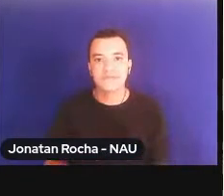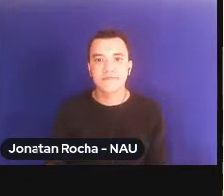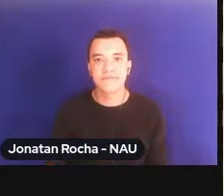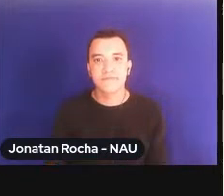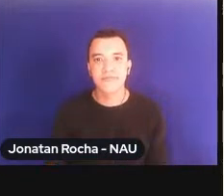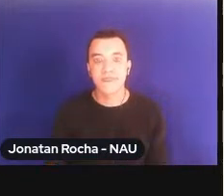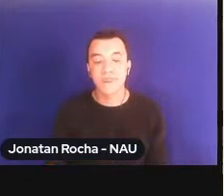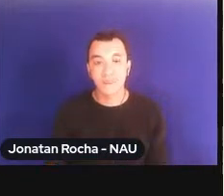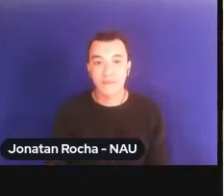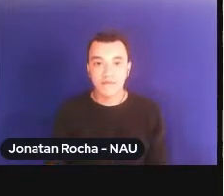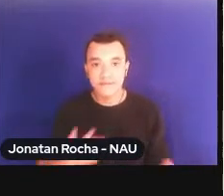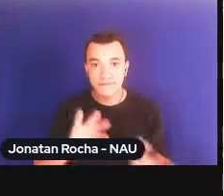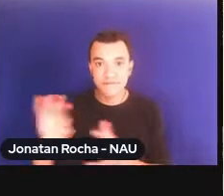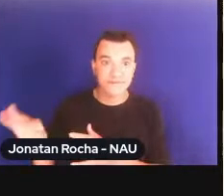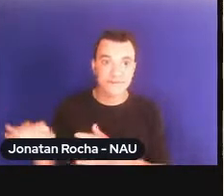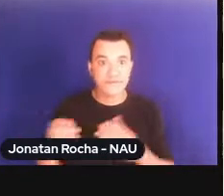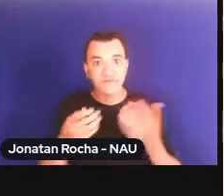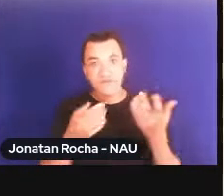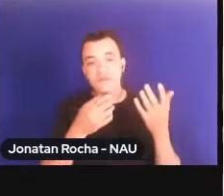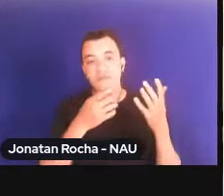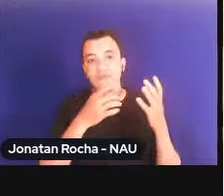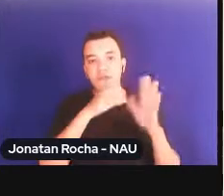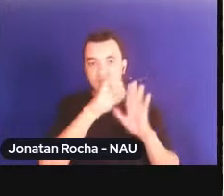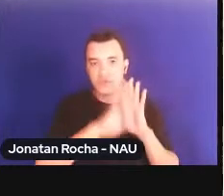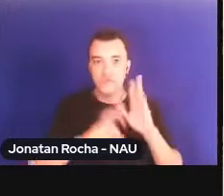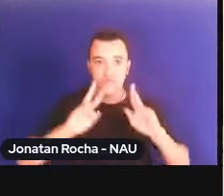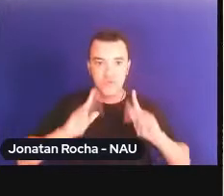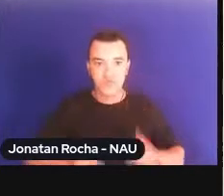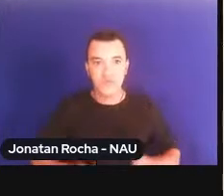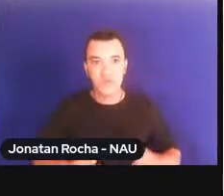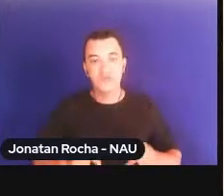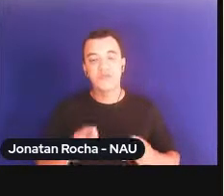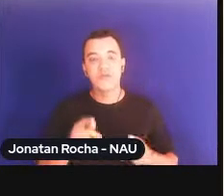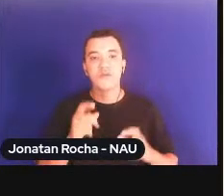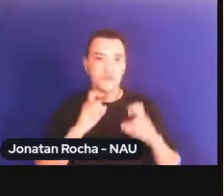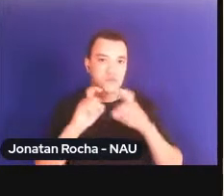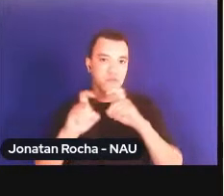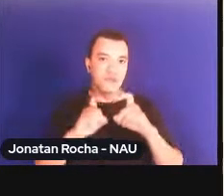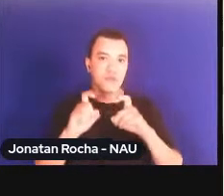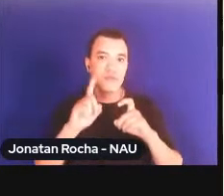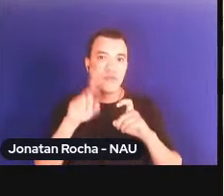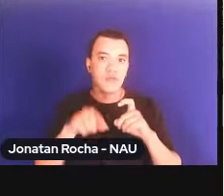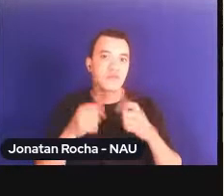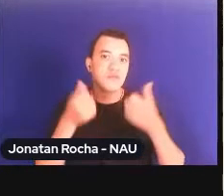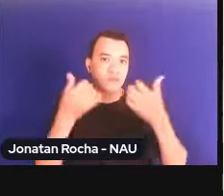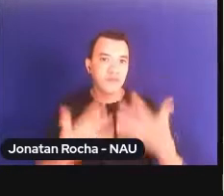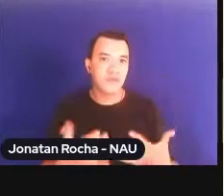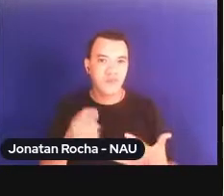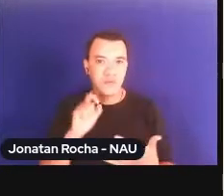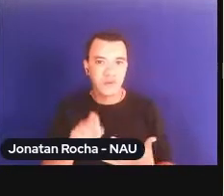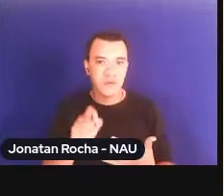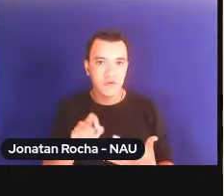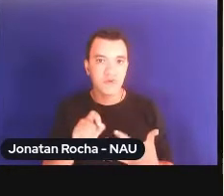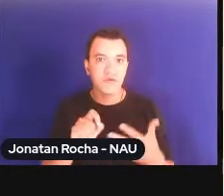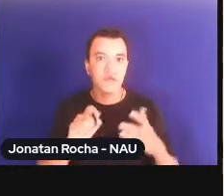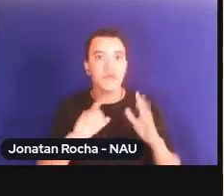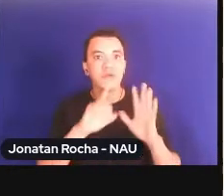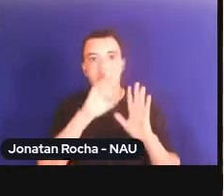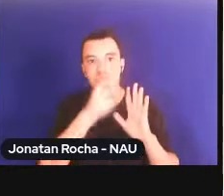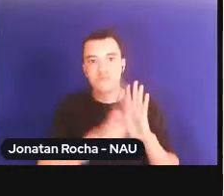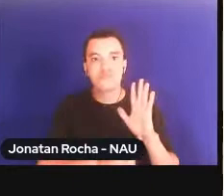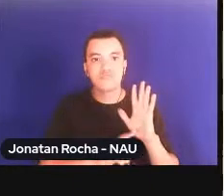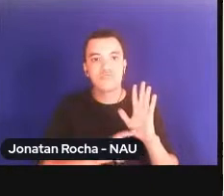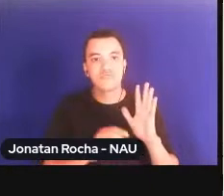de direitos humanos nessa ambiência, é trazer à tona que esses direitos revelados gradativamente,